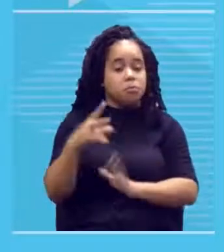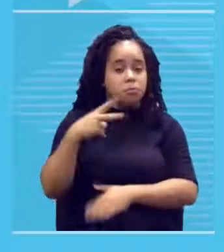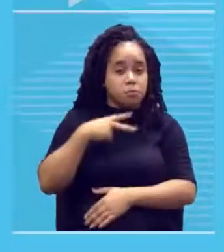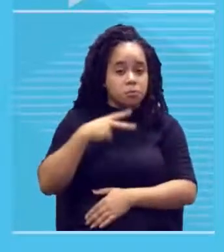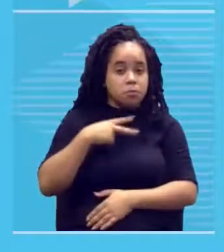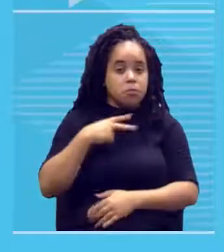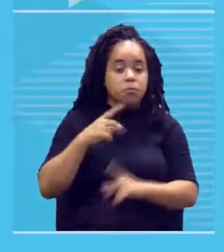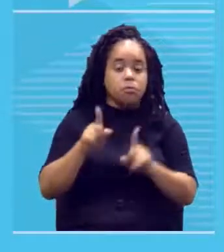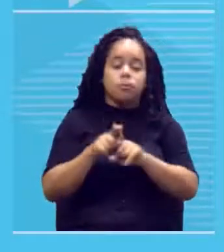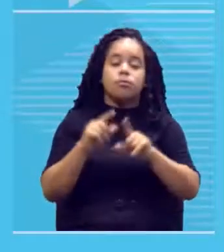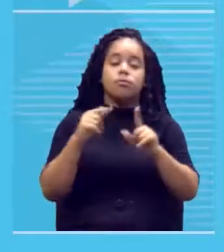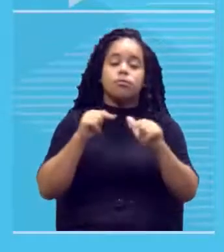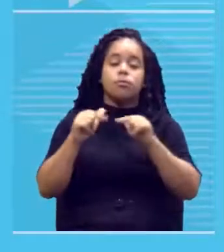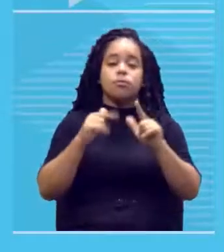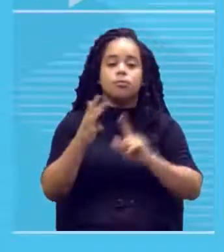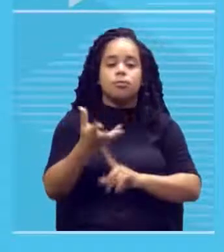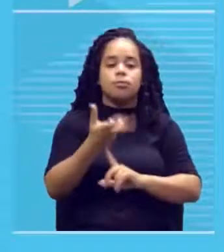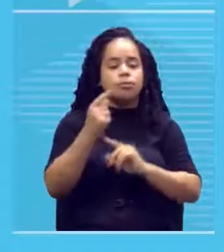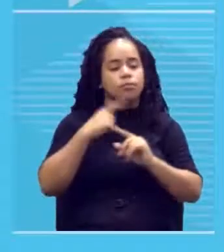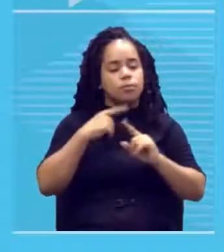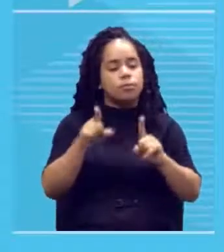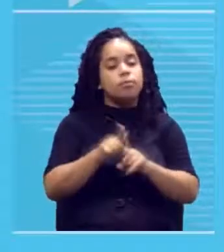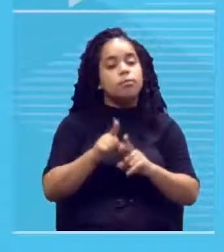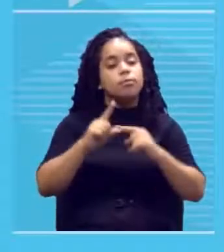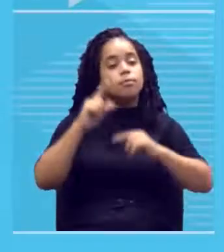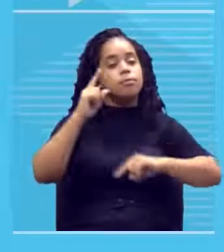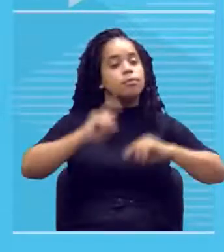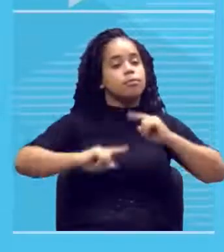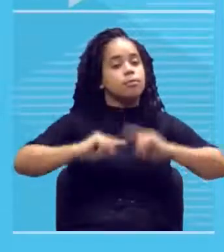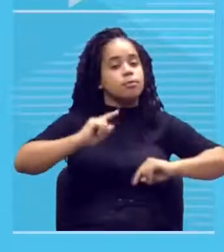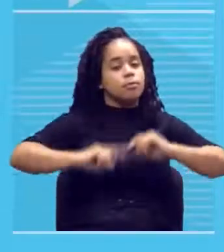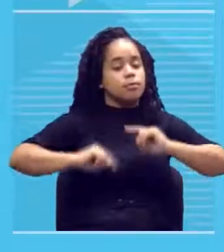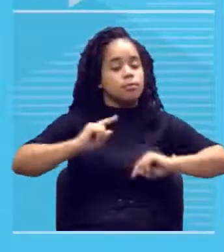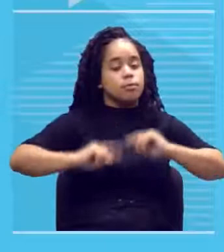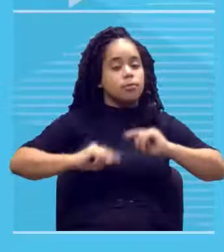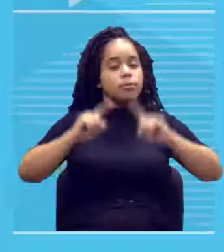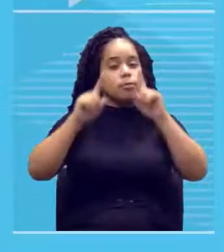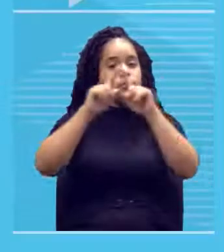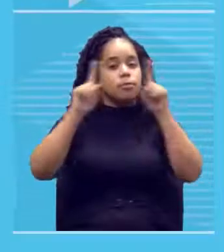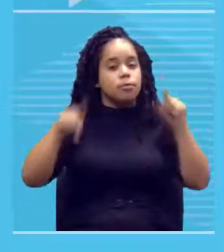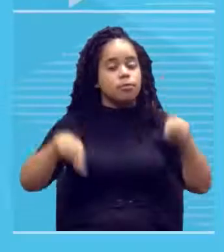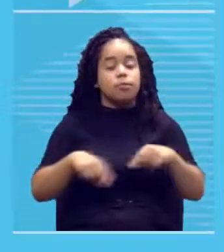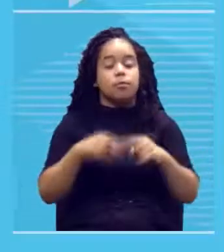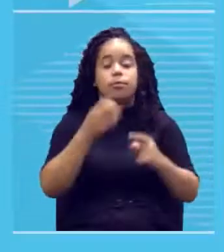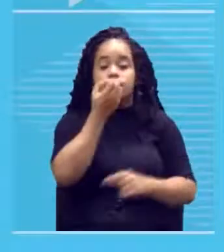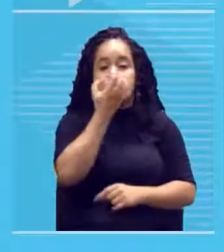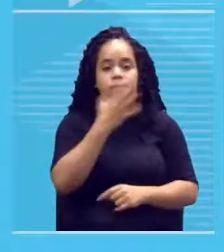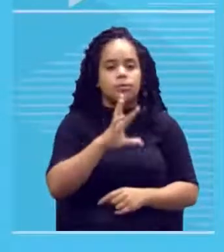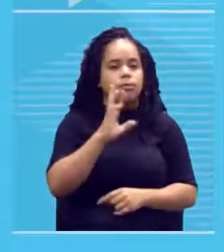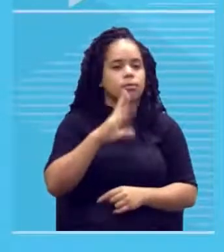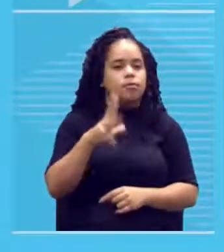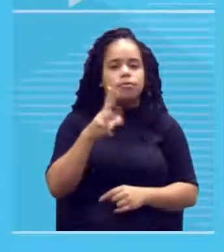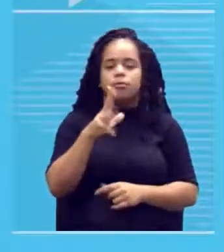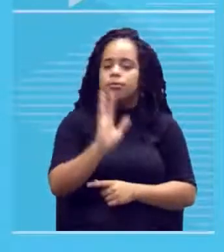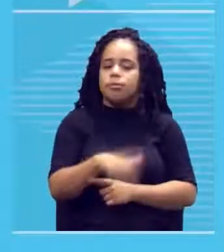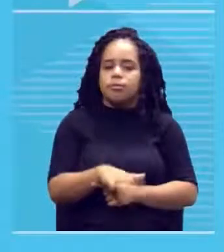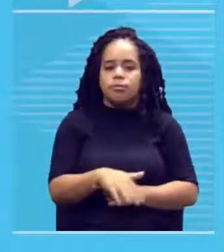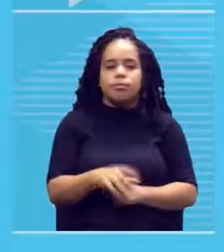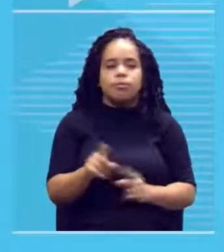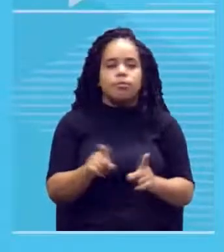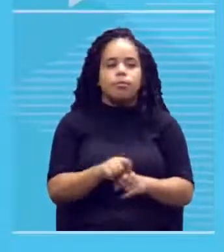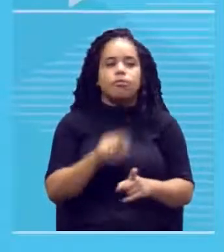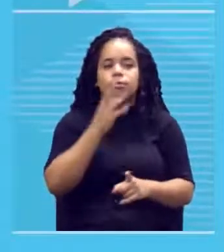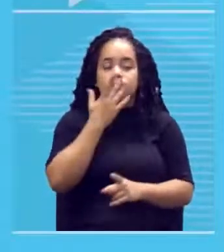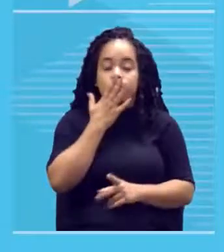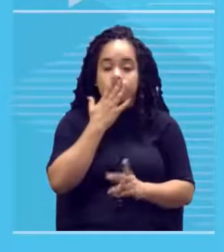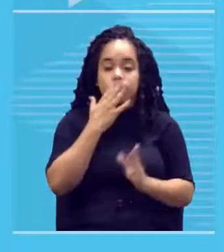artístico tem a questão do material tela boa não é barato e tinta óleo não é